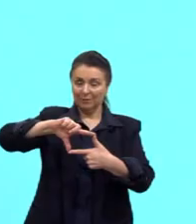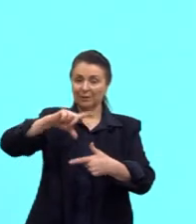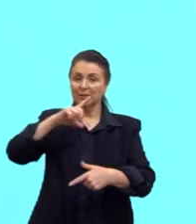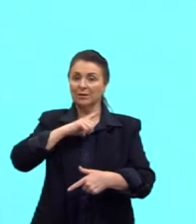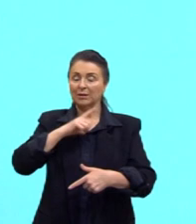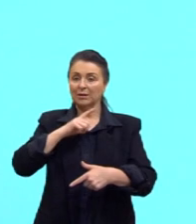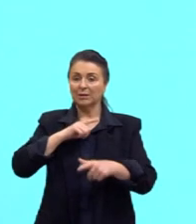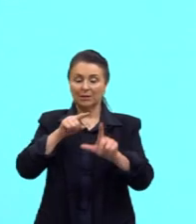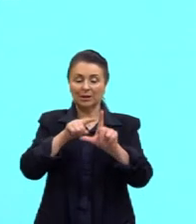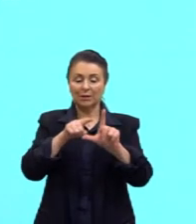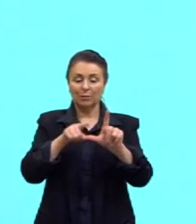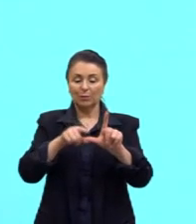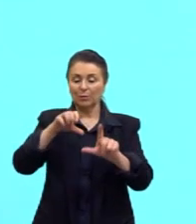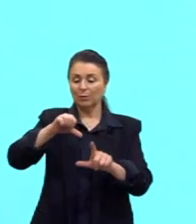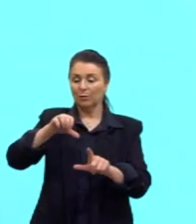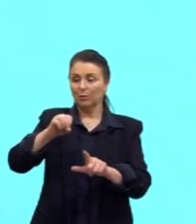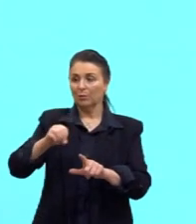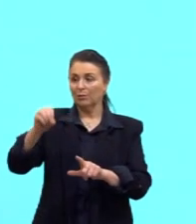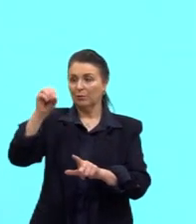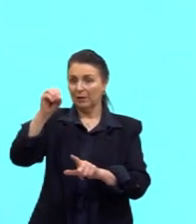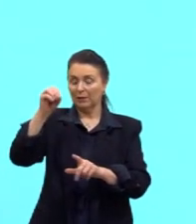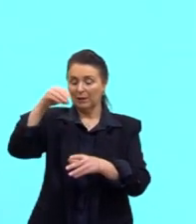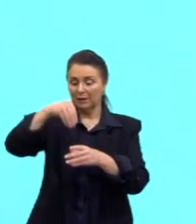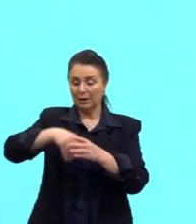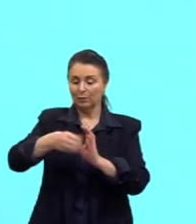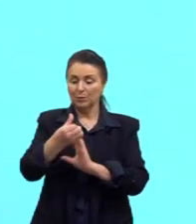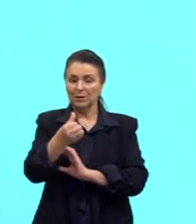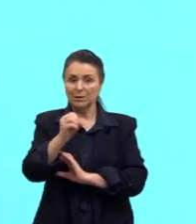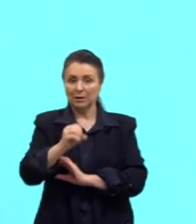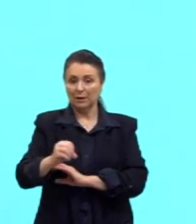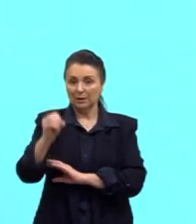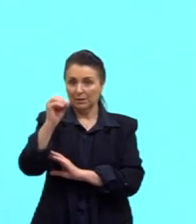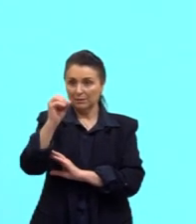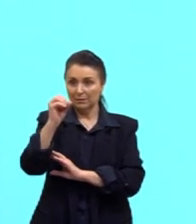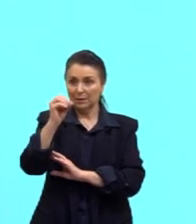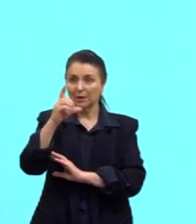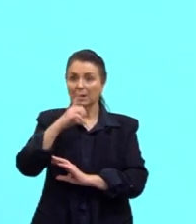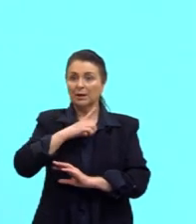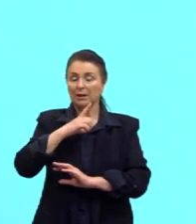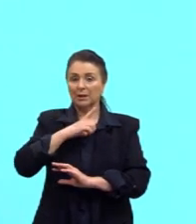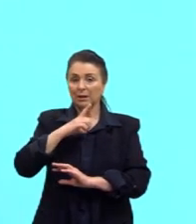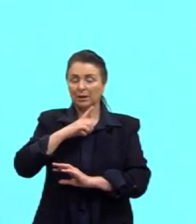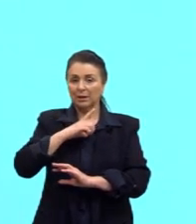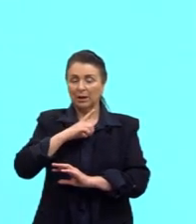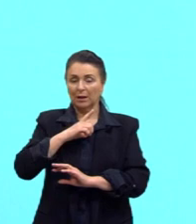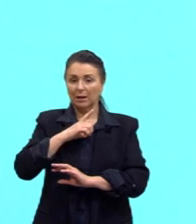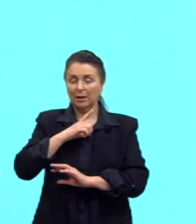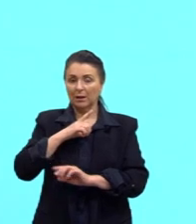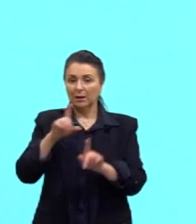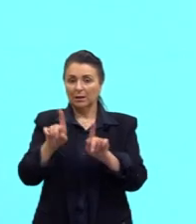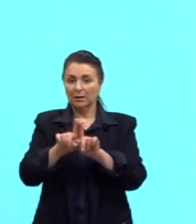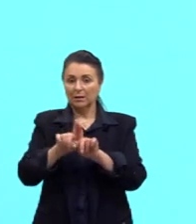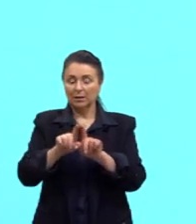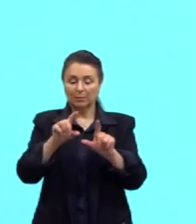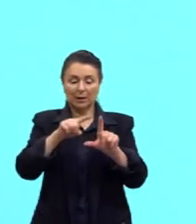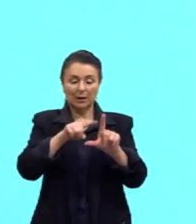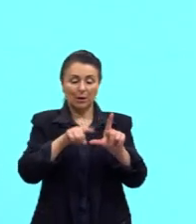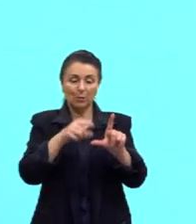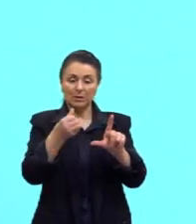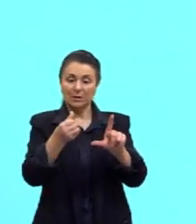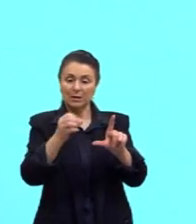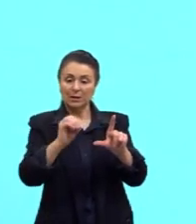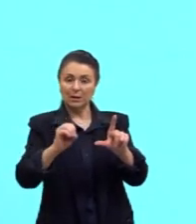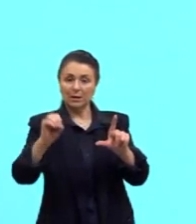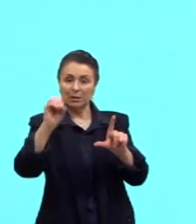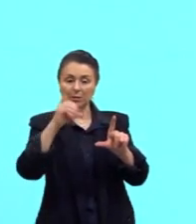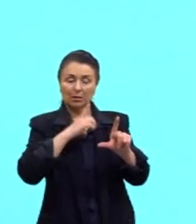temos o ângulo de 90 e o ângulo interno de 60 graus. Temos aqui, em relação ao ângulo de 60 graus,